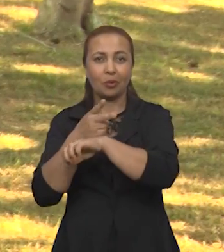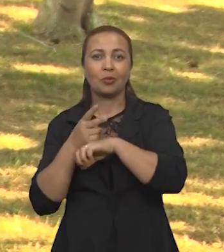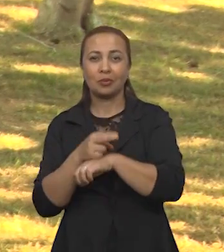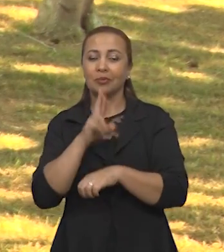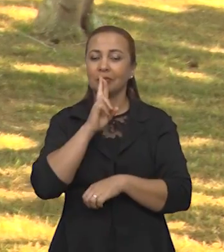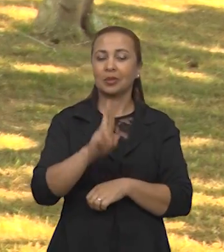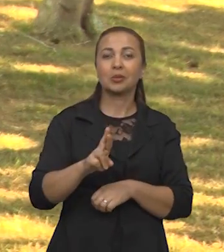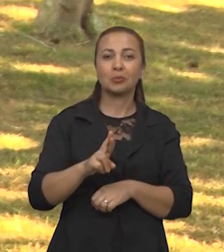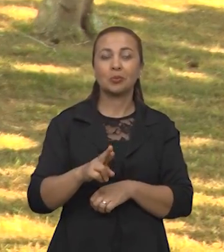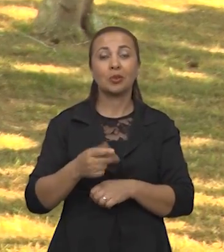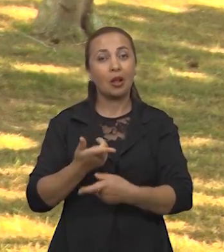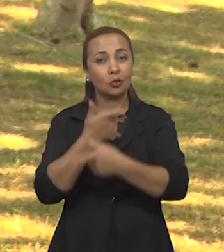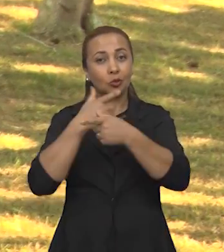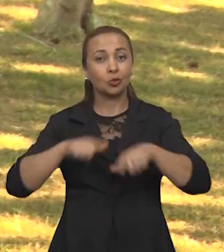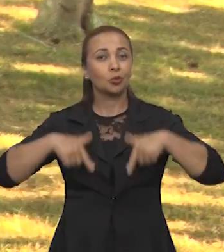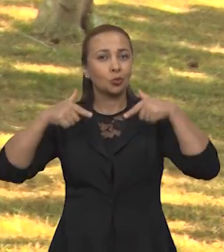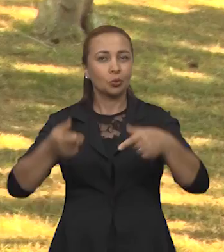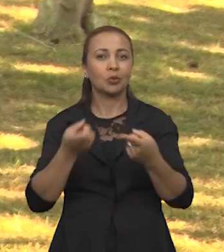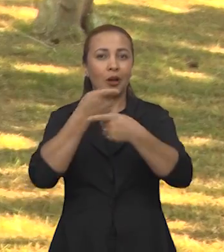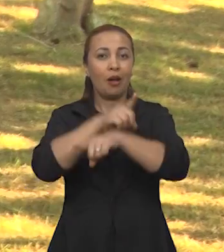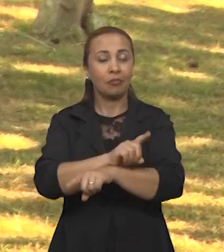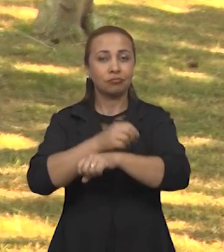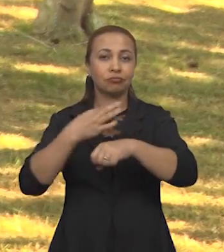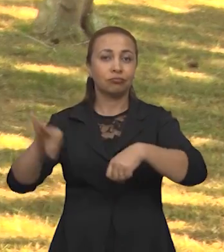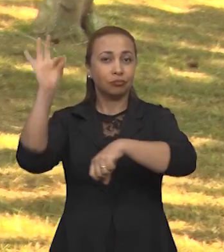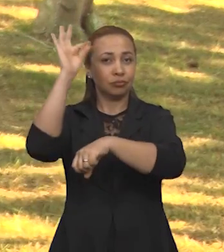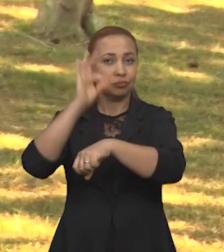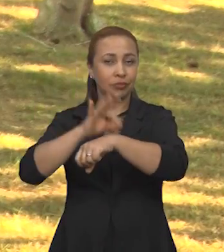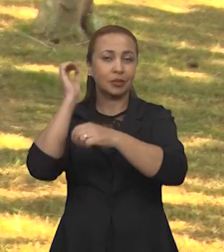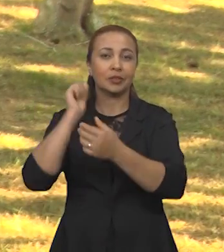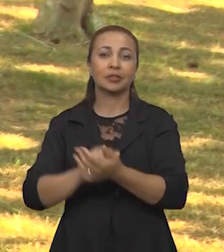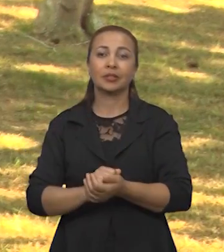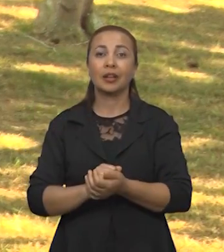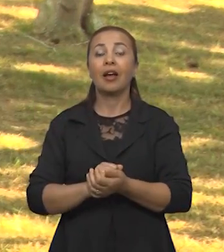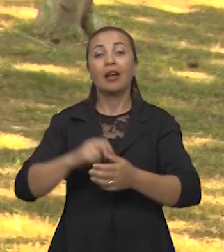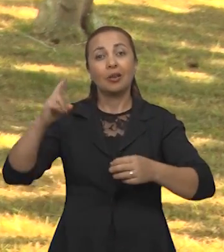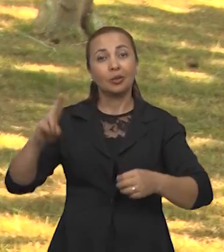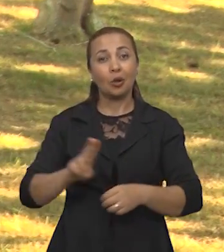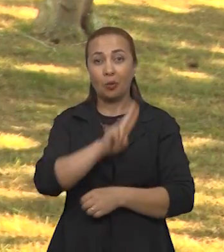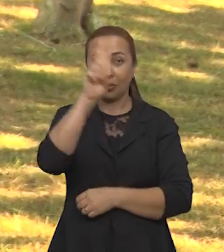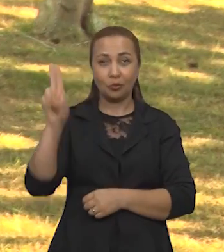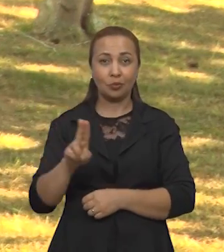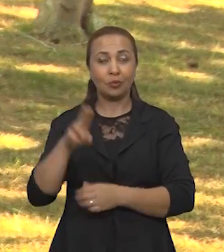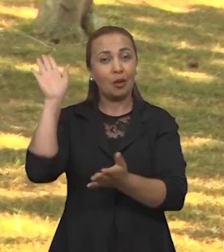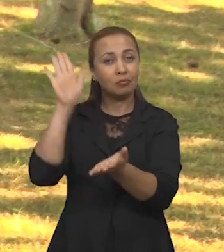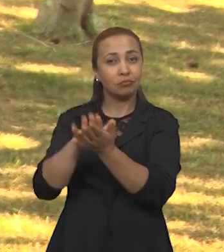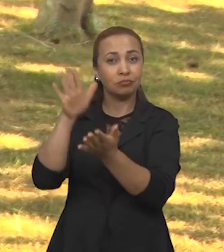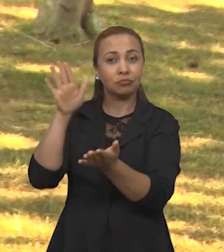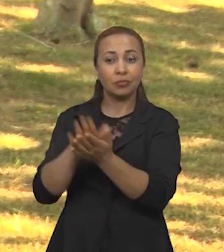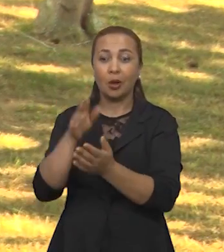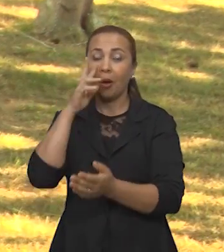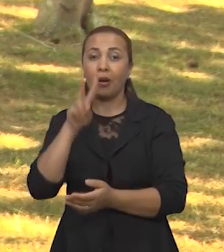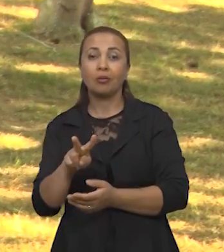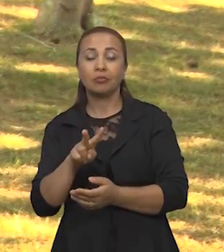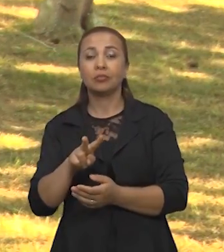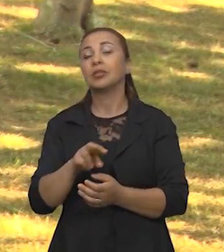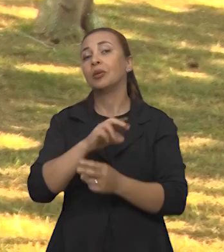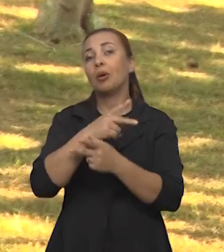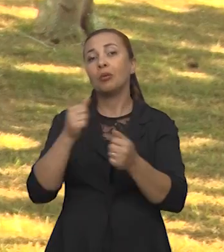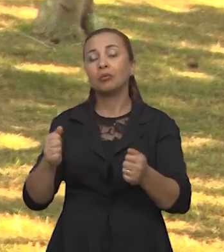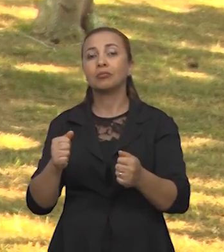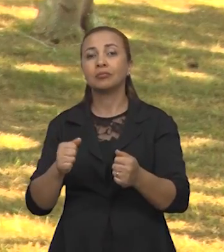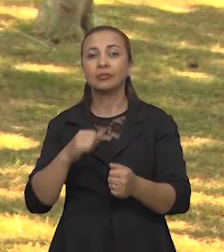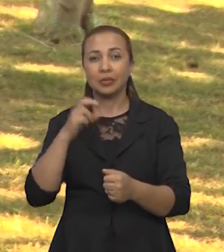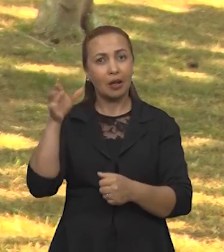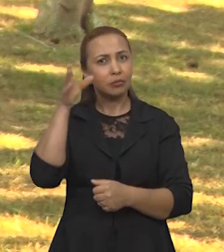buscando alternativas para o combate ao Aedes aegypti, na Universidade de Pernambuco, os pesquisadores analisam um destino interessante